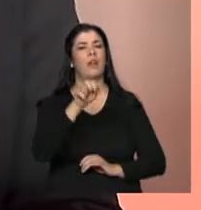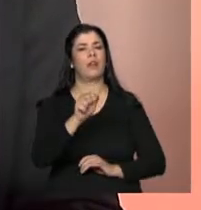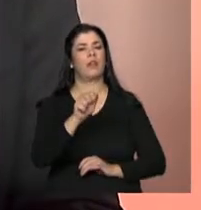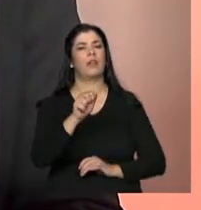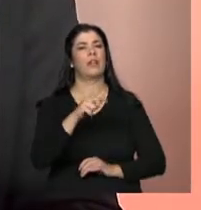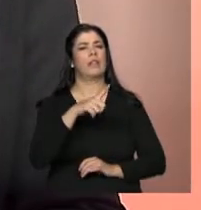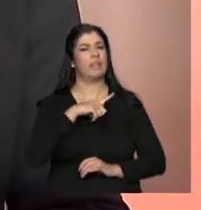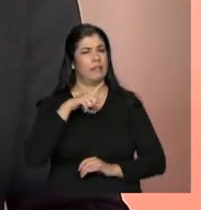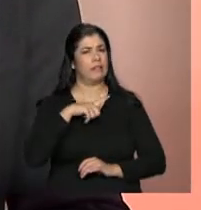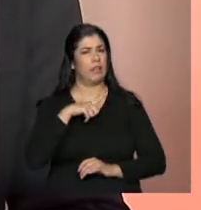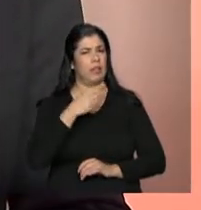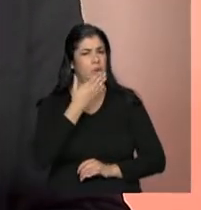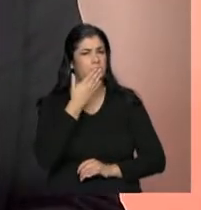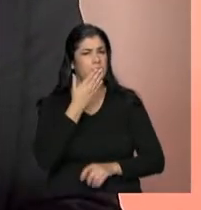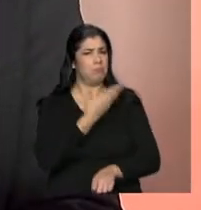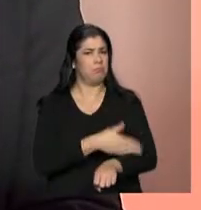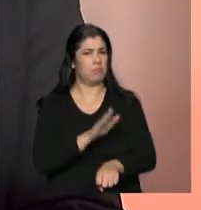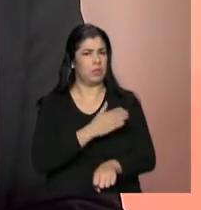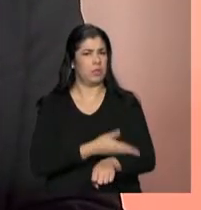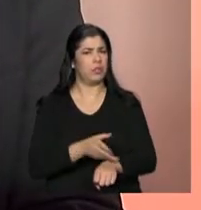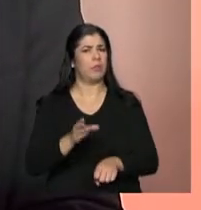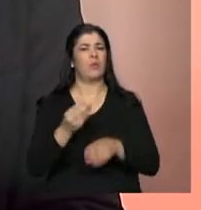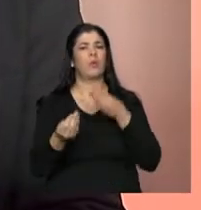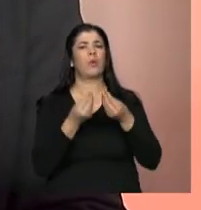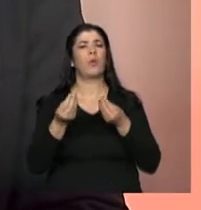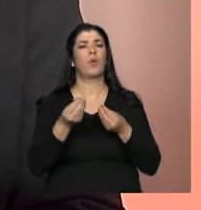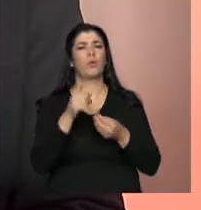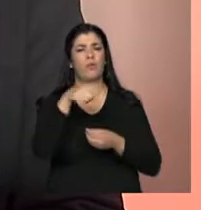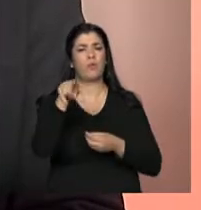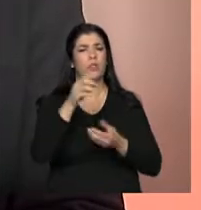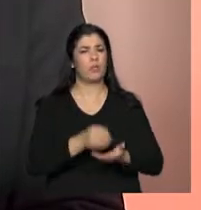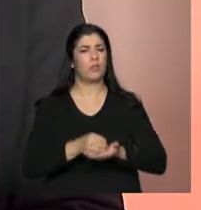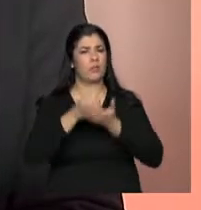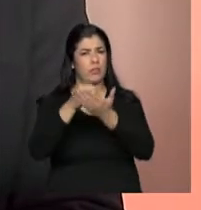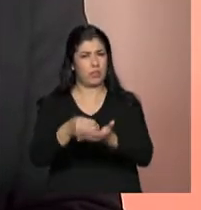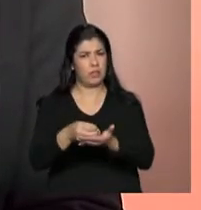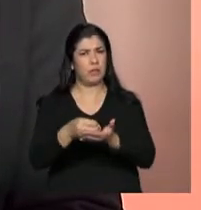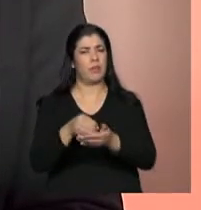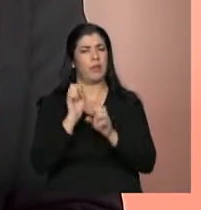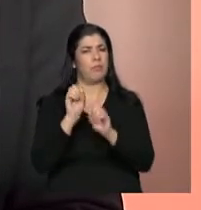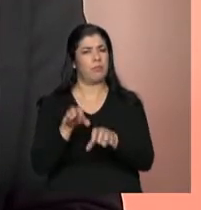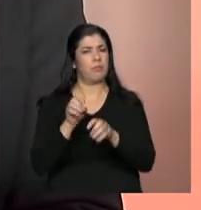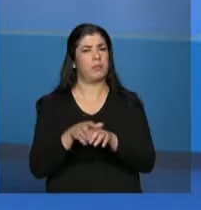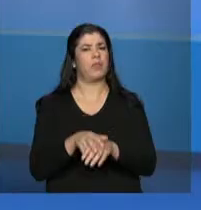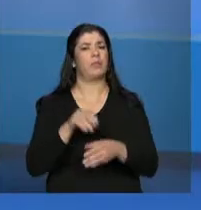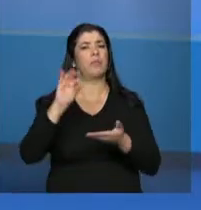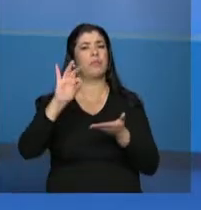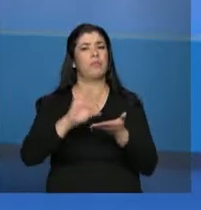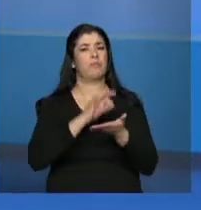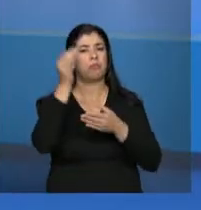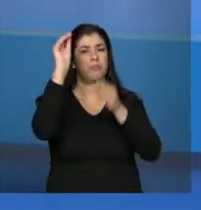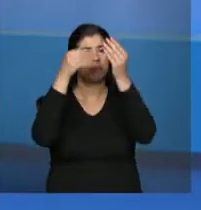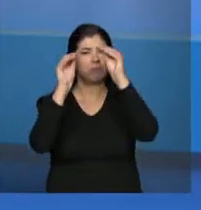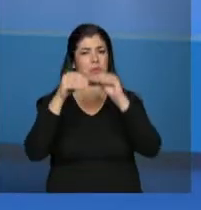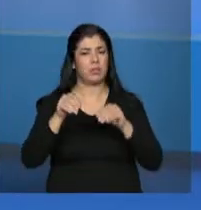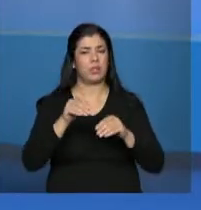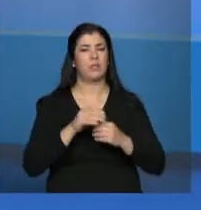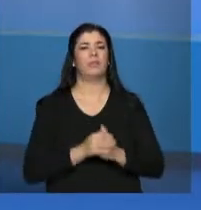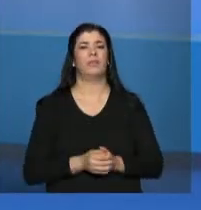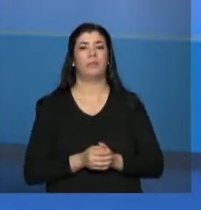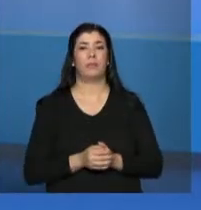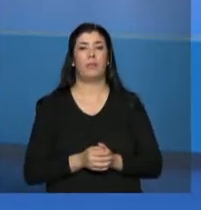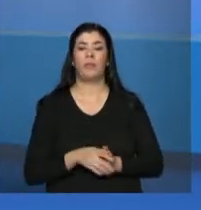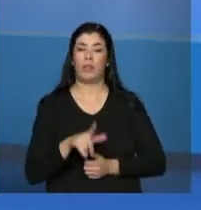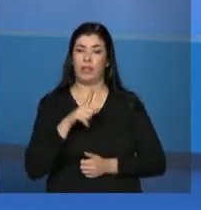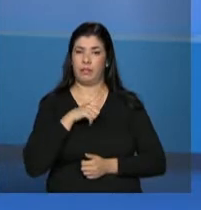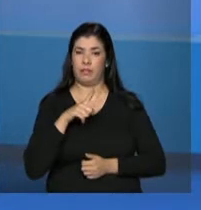treinamento para poder preencher esse cadastro? Vocês oferecem esse tipo de serviço? Olha, a gente tem um